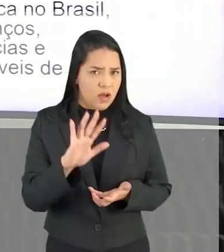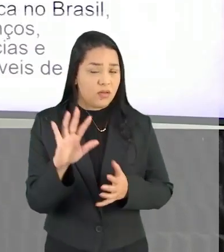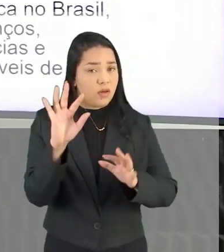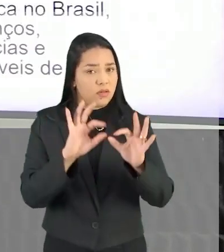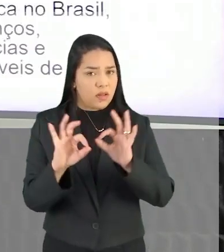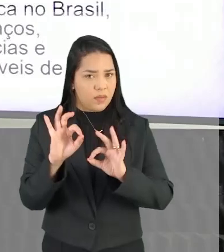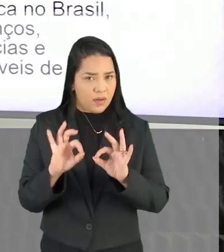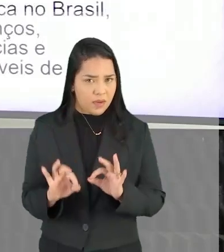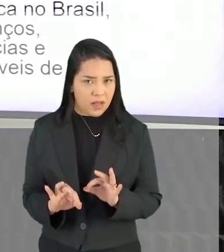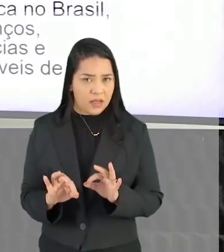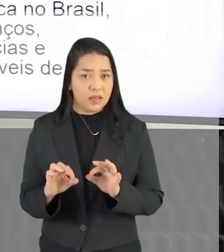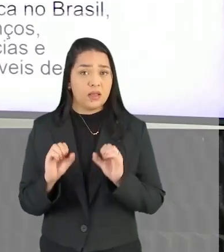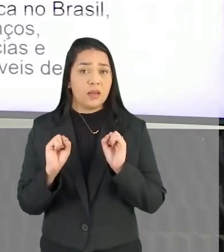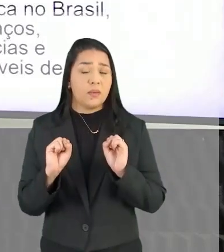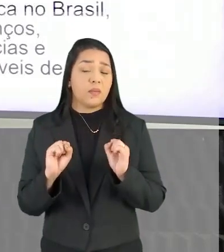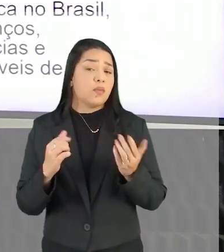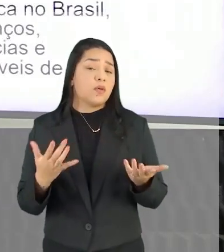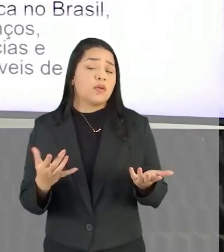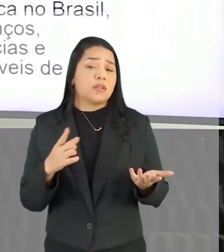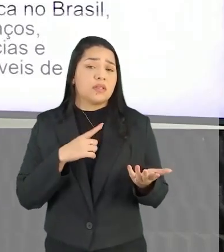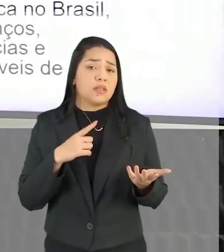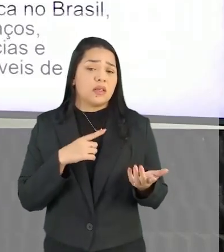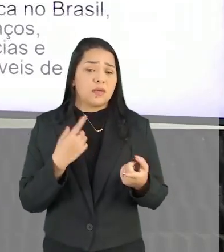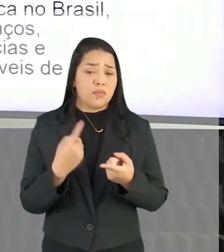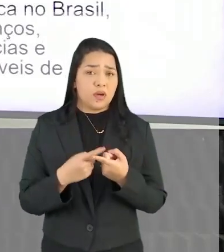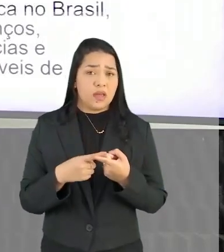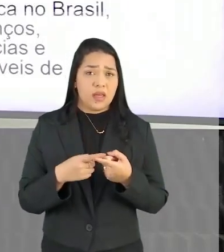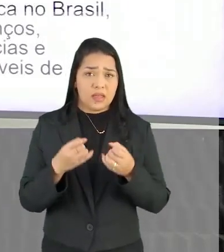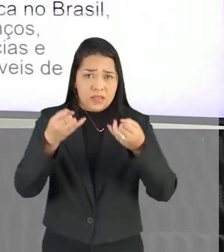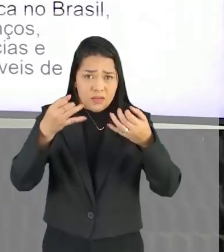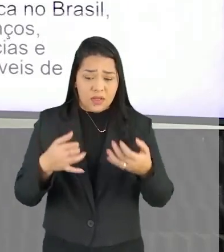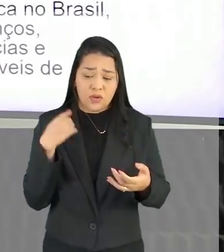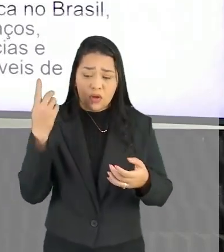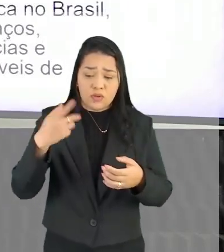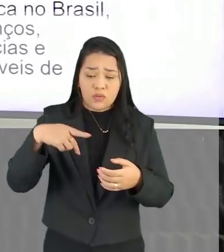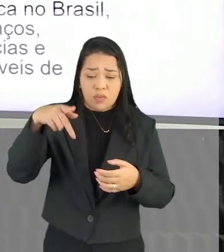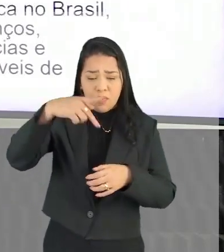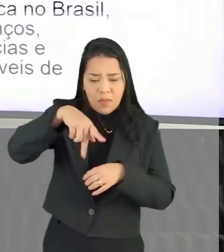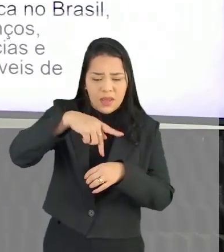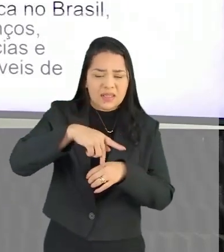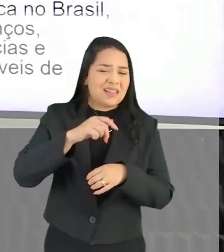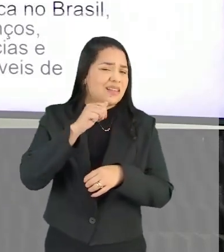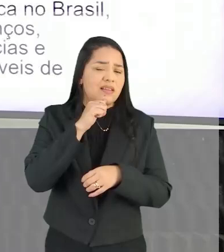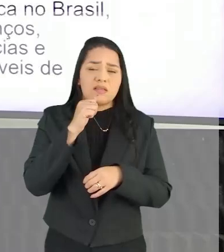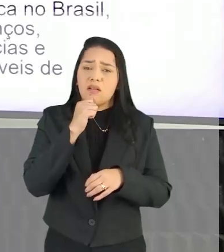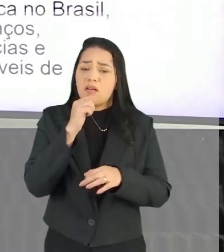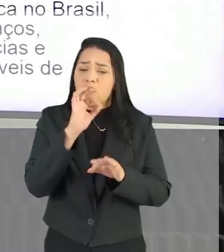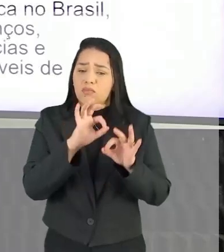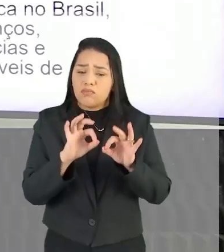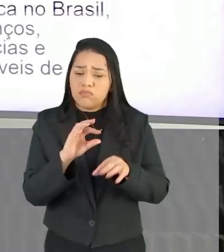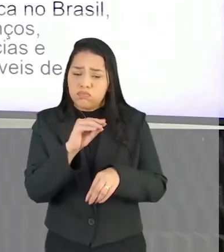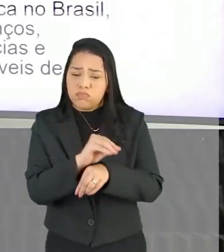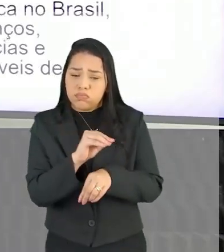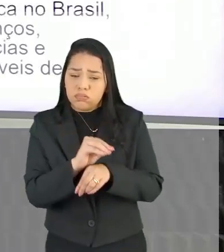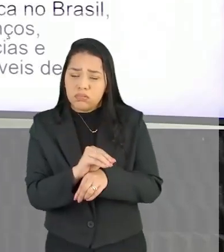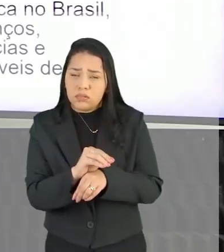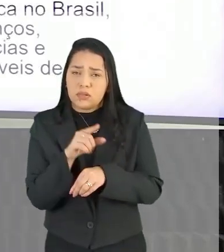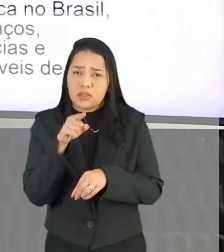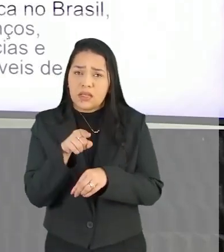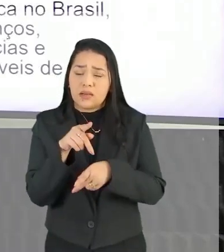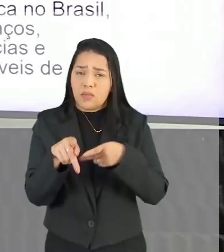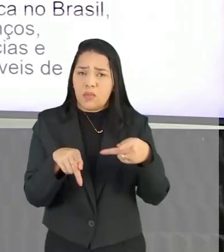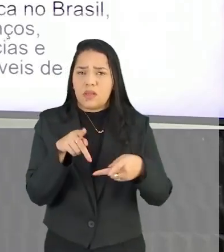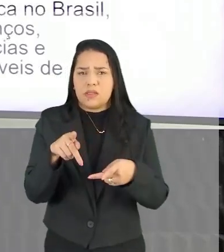preparadas Para passar por isso Por que? Porque ele fala Que nosso país Ainda não está preparado Para atender As demandas Dessa